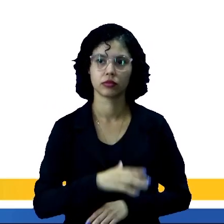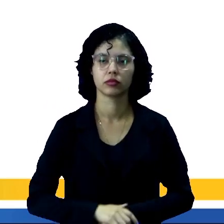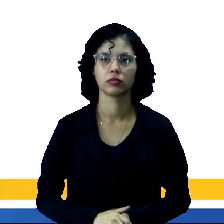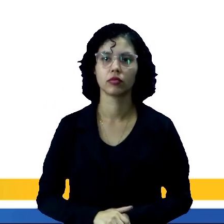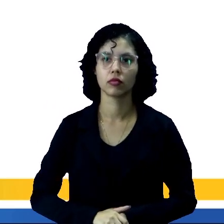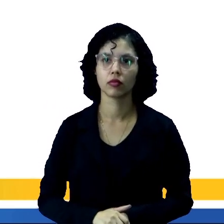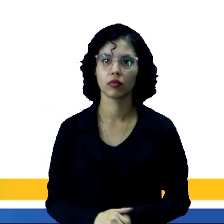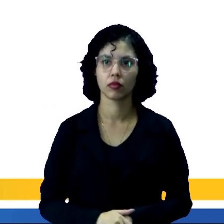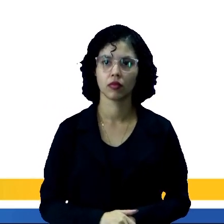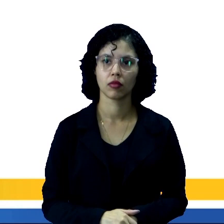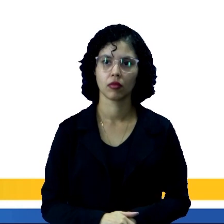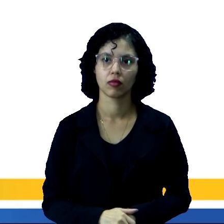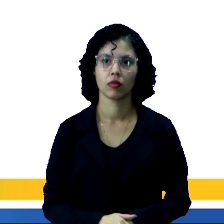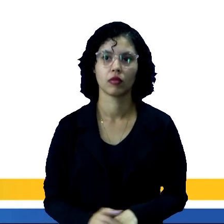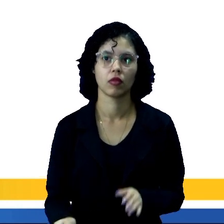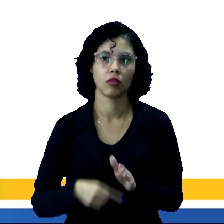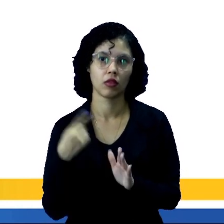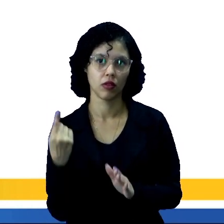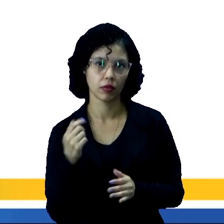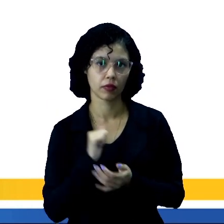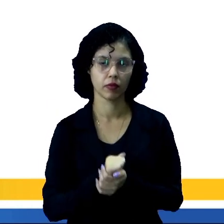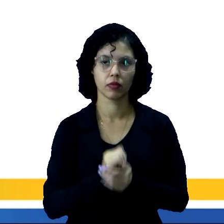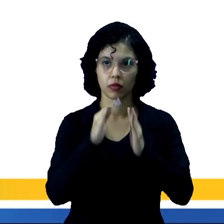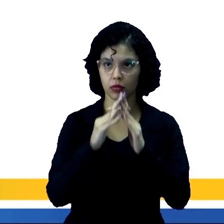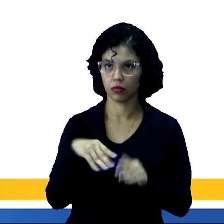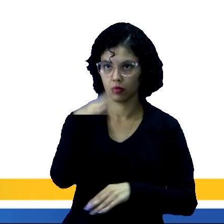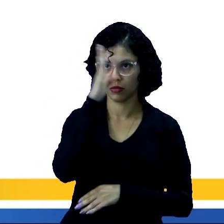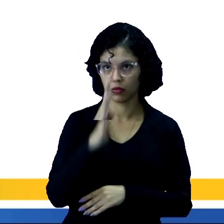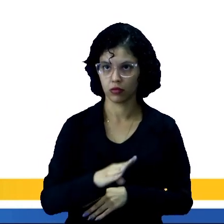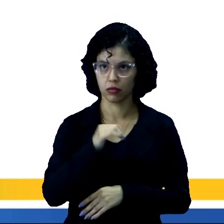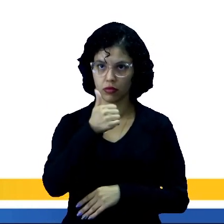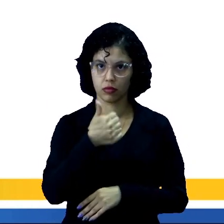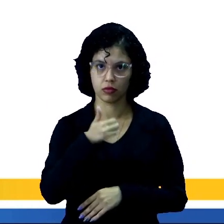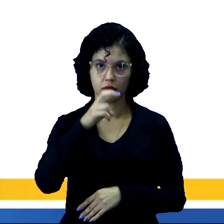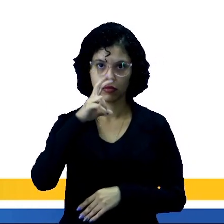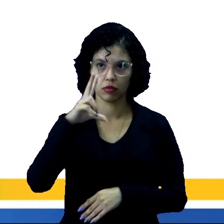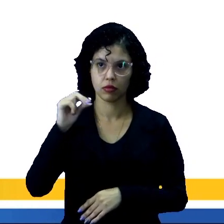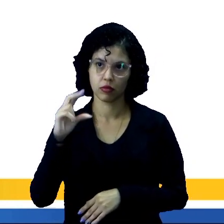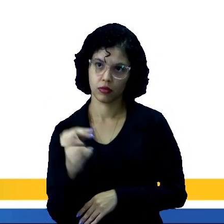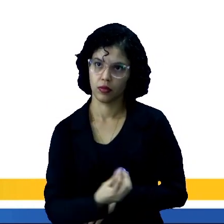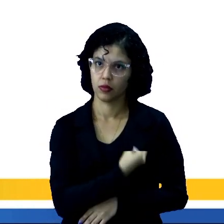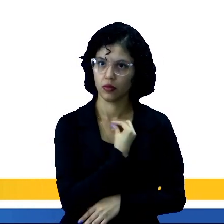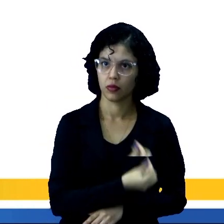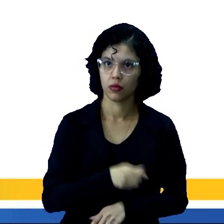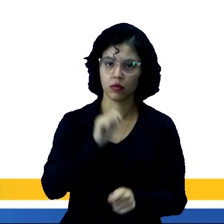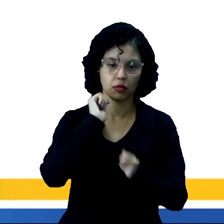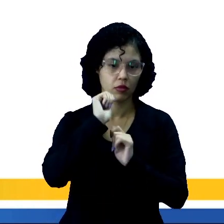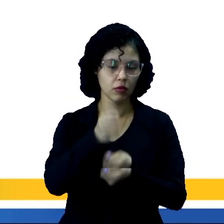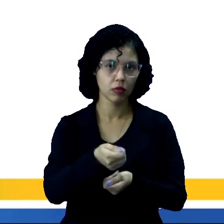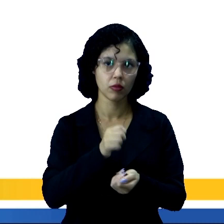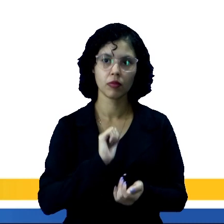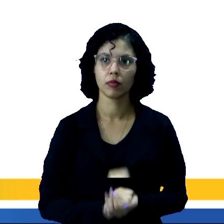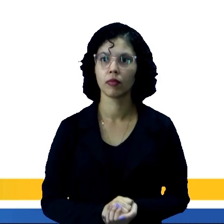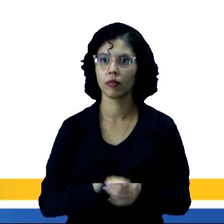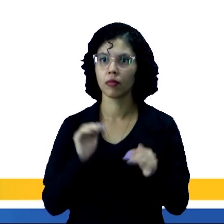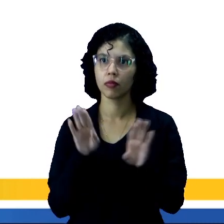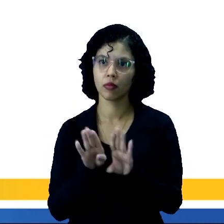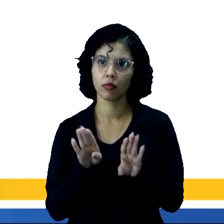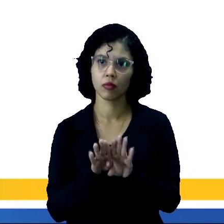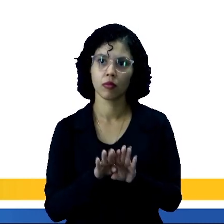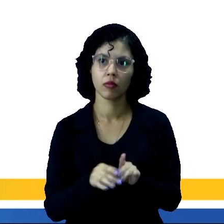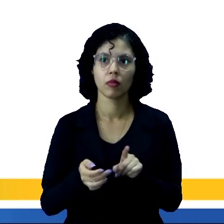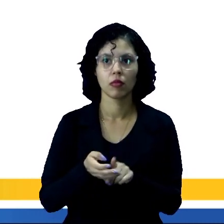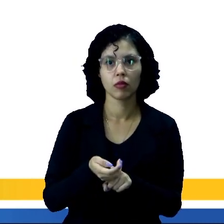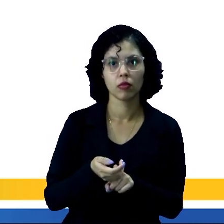Os primeiros indígenas que habitavam o Brasil em 1500 viviam da caça, da pesca e da agricultura de milho,